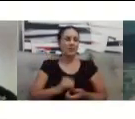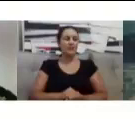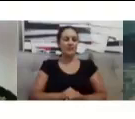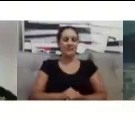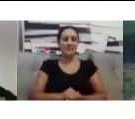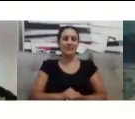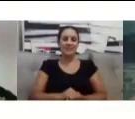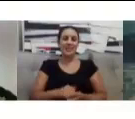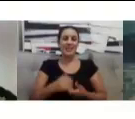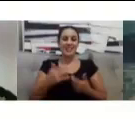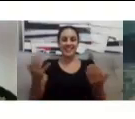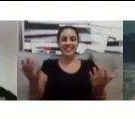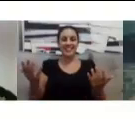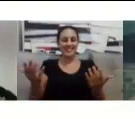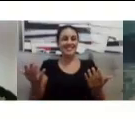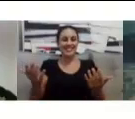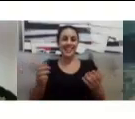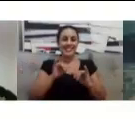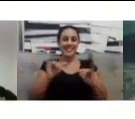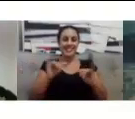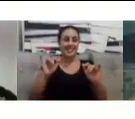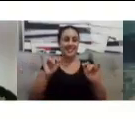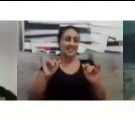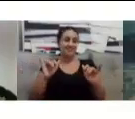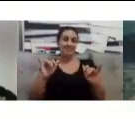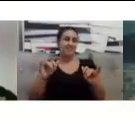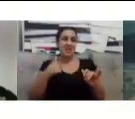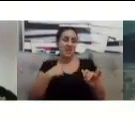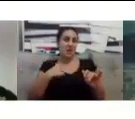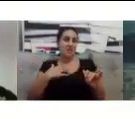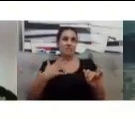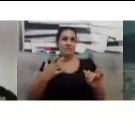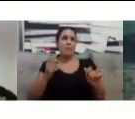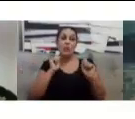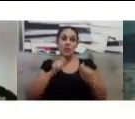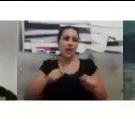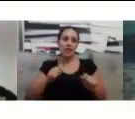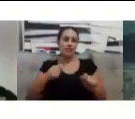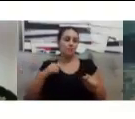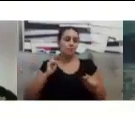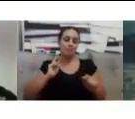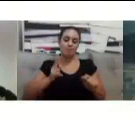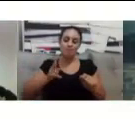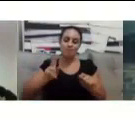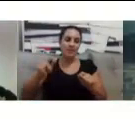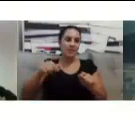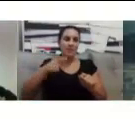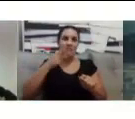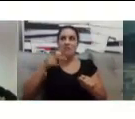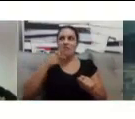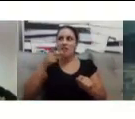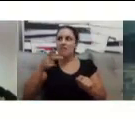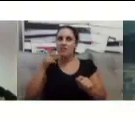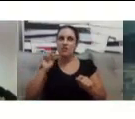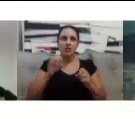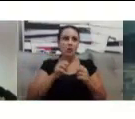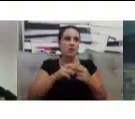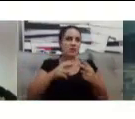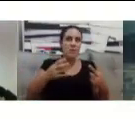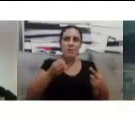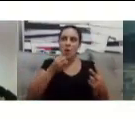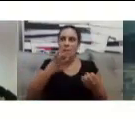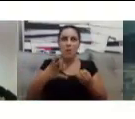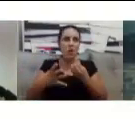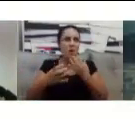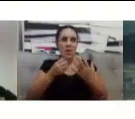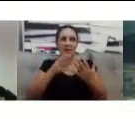Meus professores. Bom, nem tenho mais o que falar. Senão, vou ficar aqui elogiando a noite toda. Mas, sejam bem-vindos. E vou deixar o meu contato